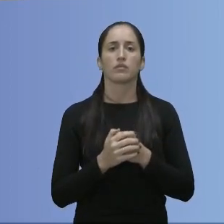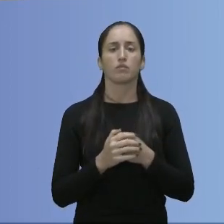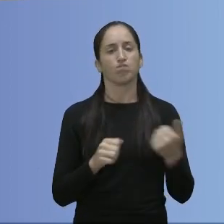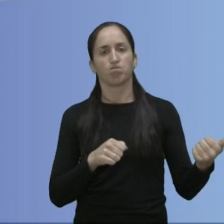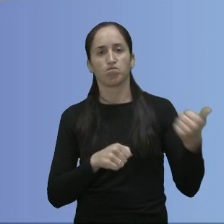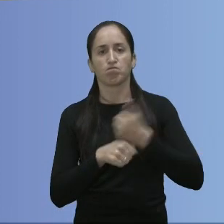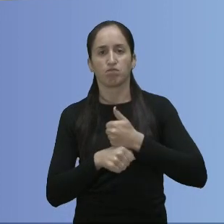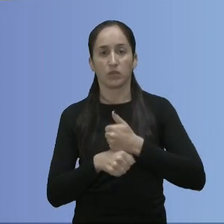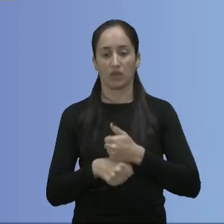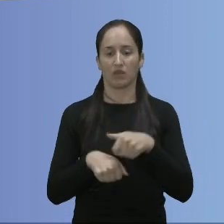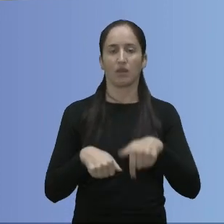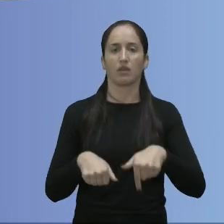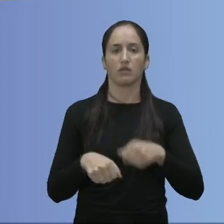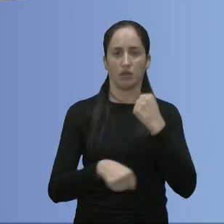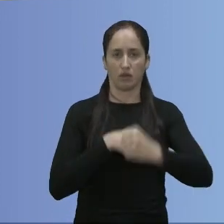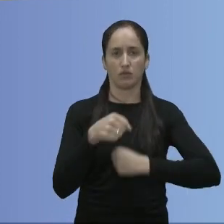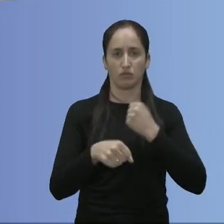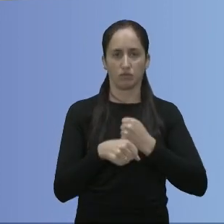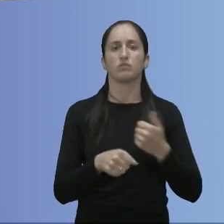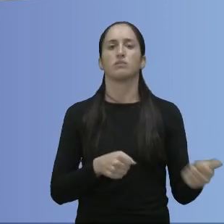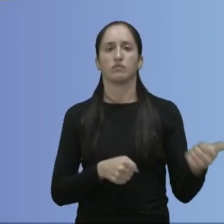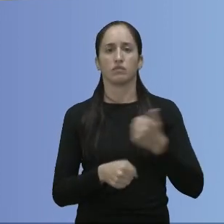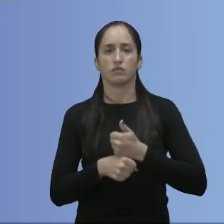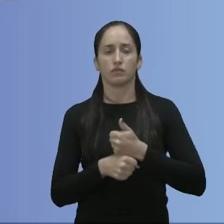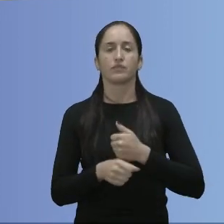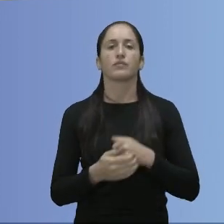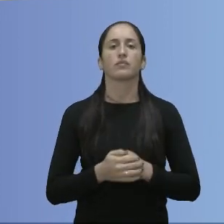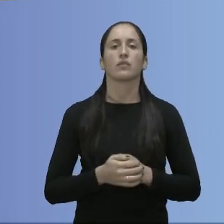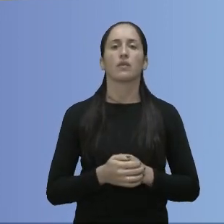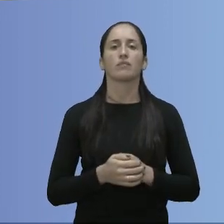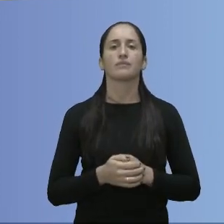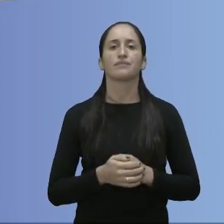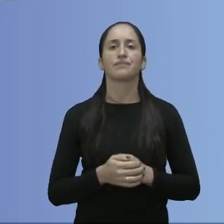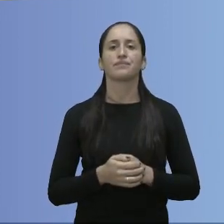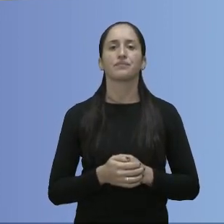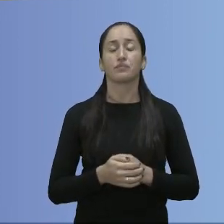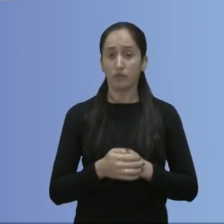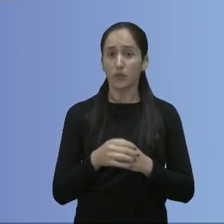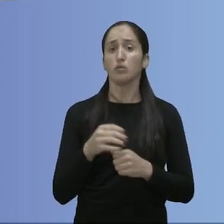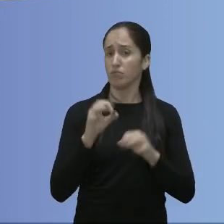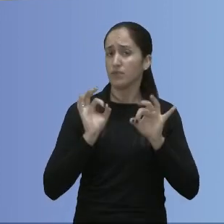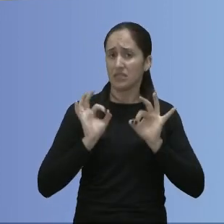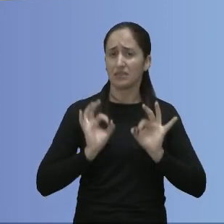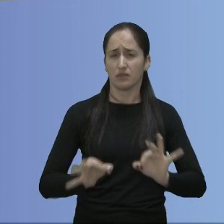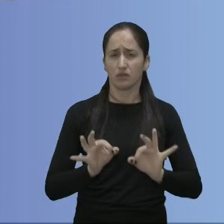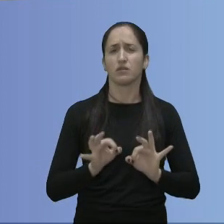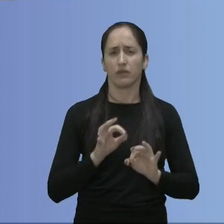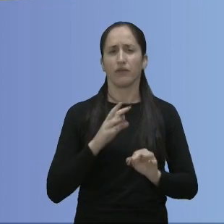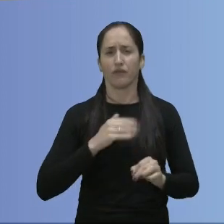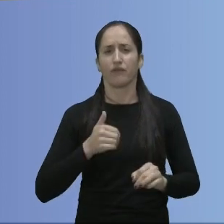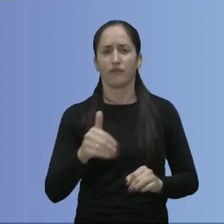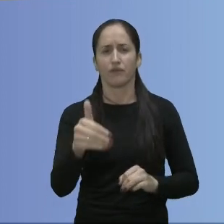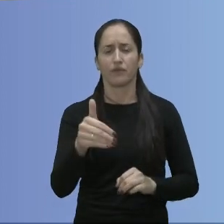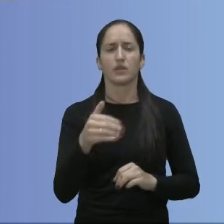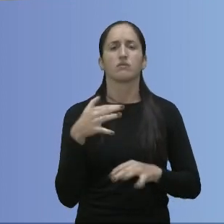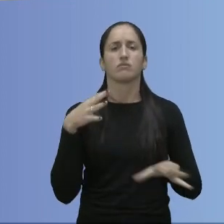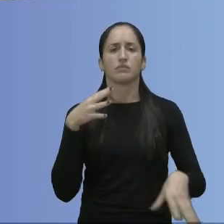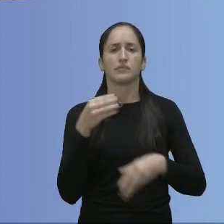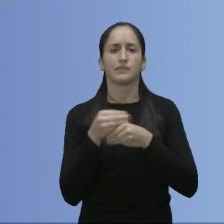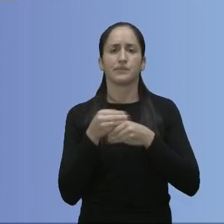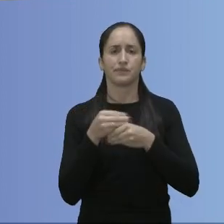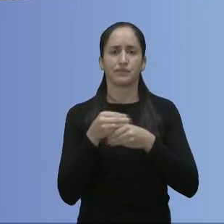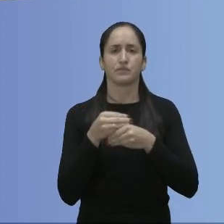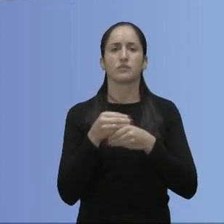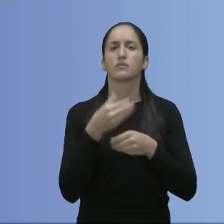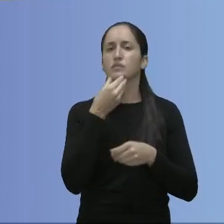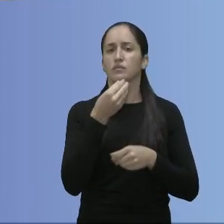dialogando também com a assessoria, com o deputado, então pode ter certeza que virá emenda do Maurício Neves para ser